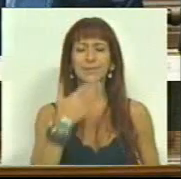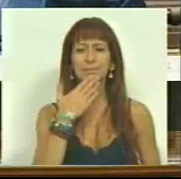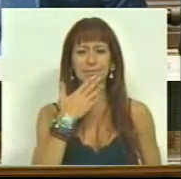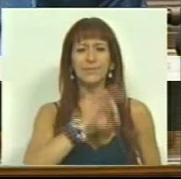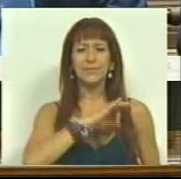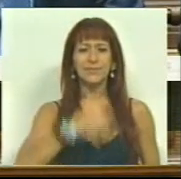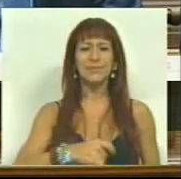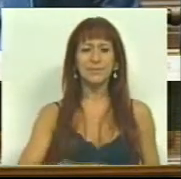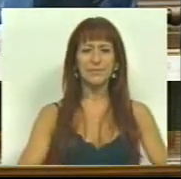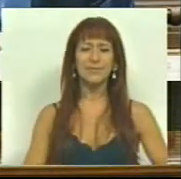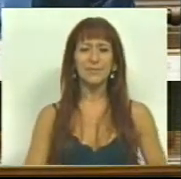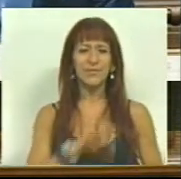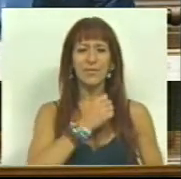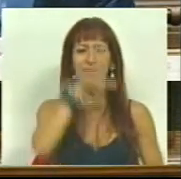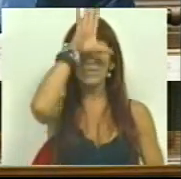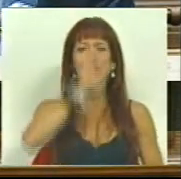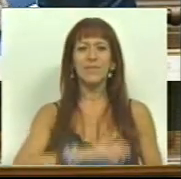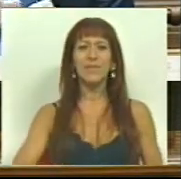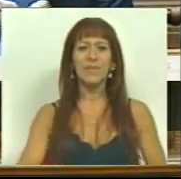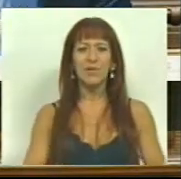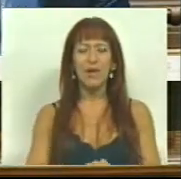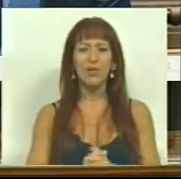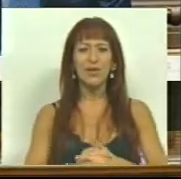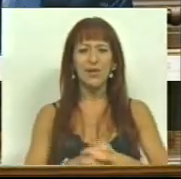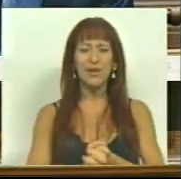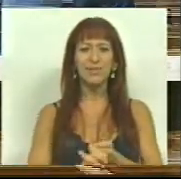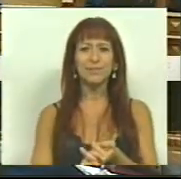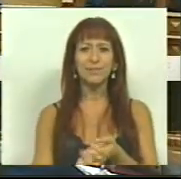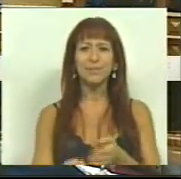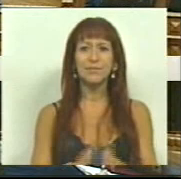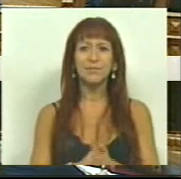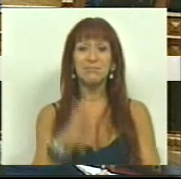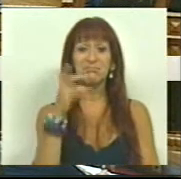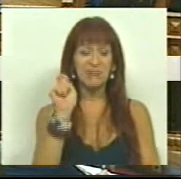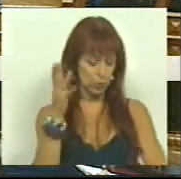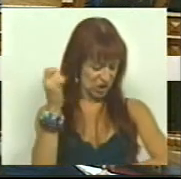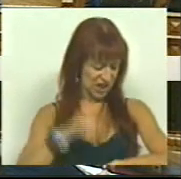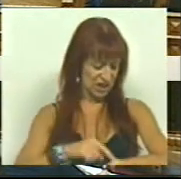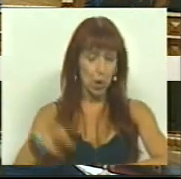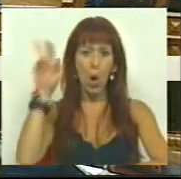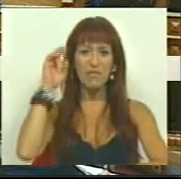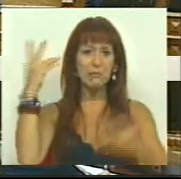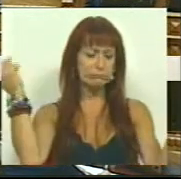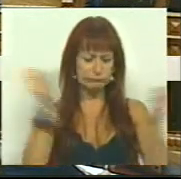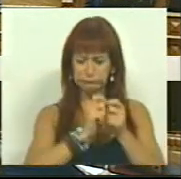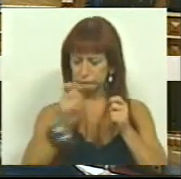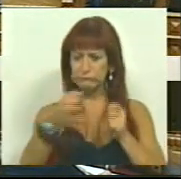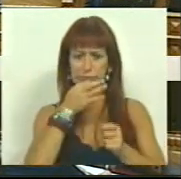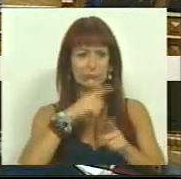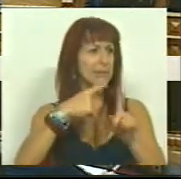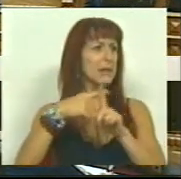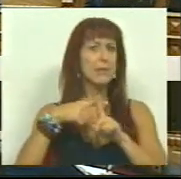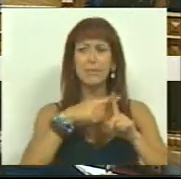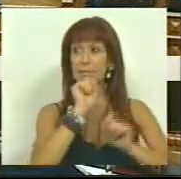Presidente, Sr. Primeiro-Ministro, durante 15 minutos ouvimos-o aqui falar de